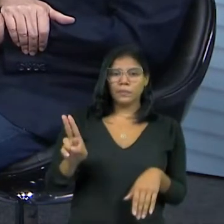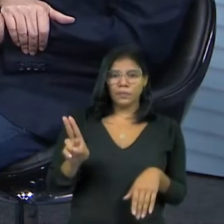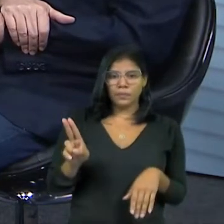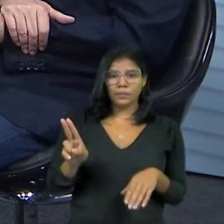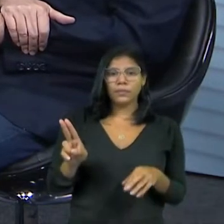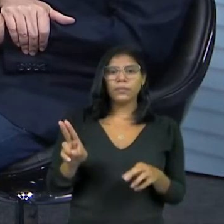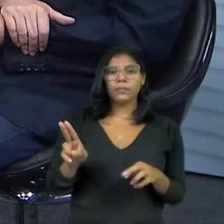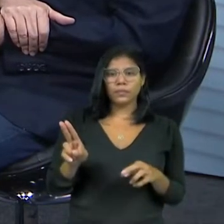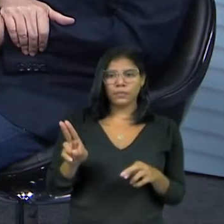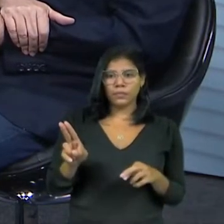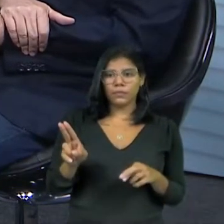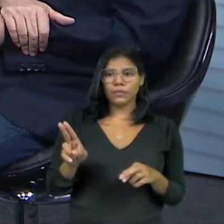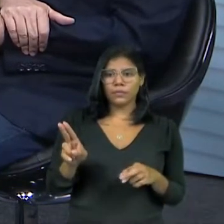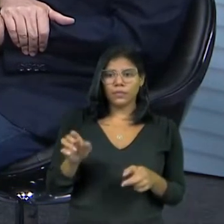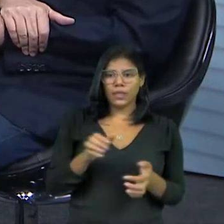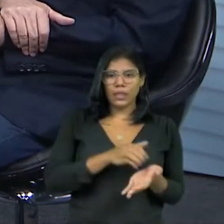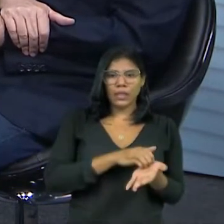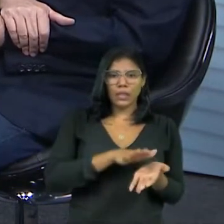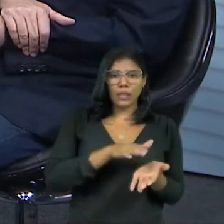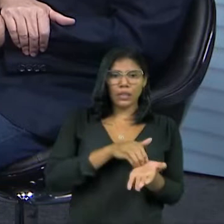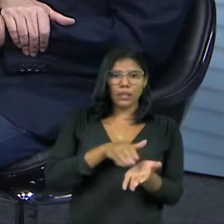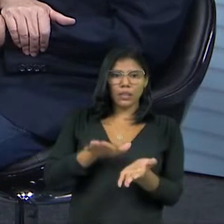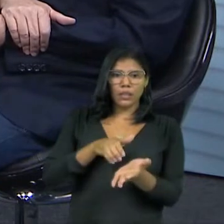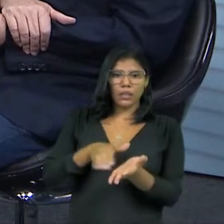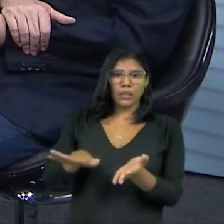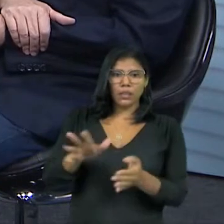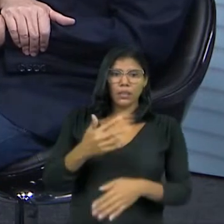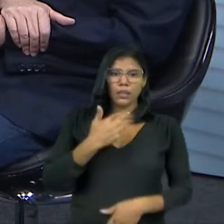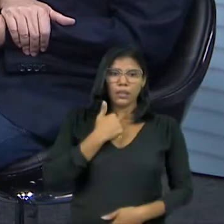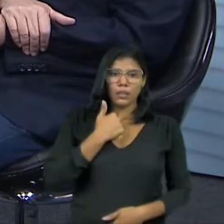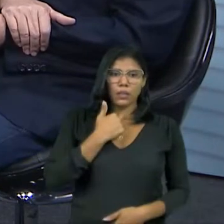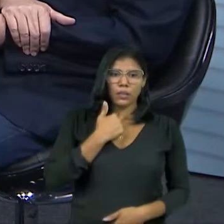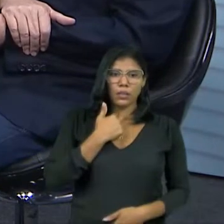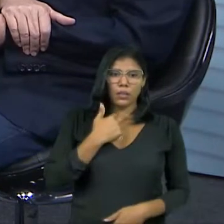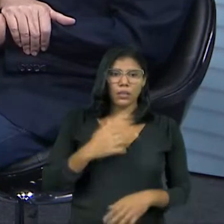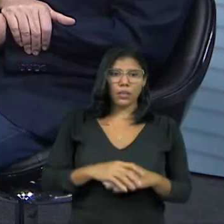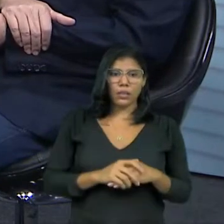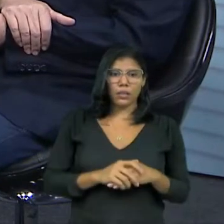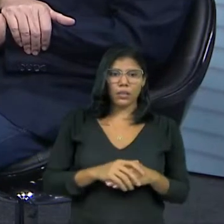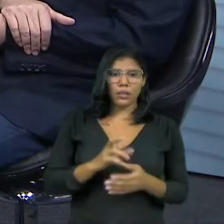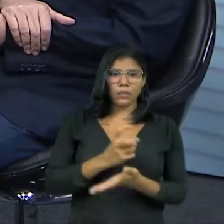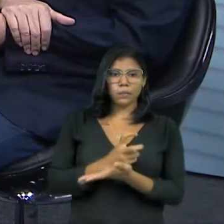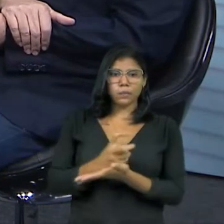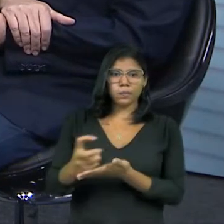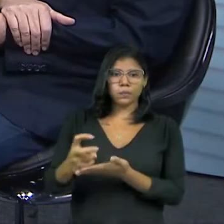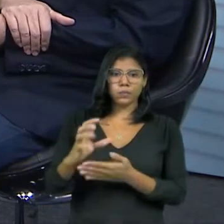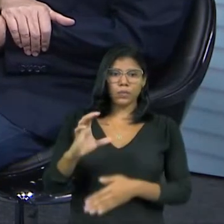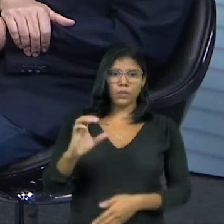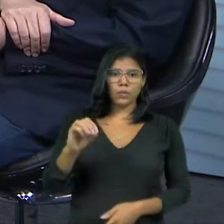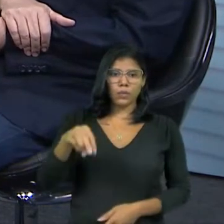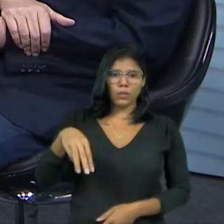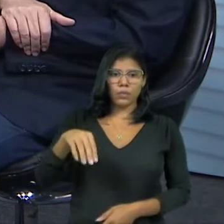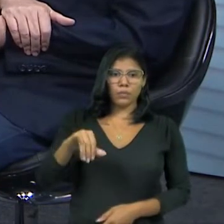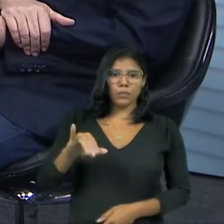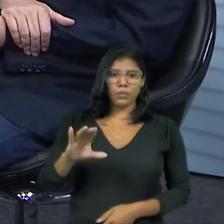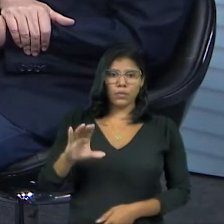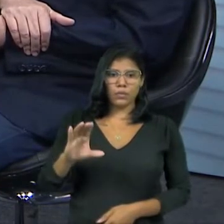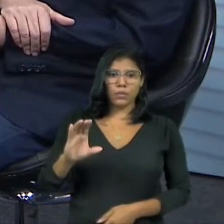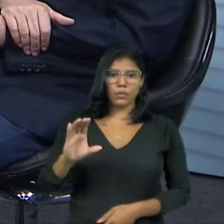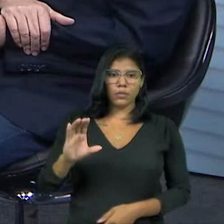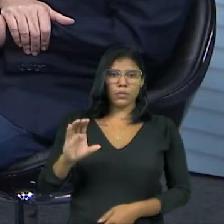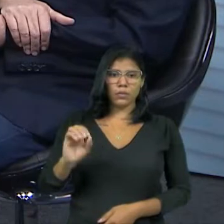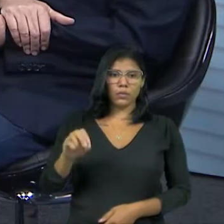vedação... Demissões também não pode, exonerações. também não pode. A exoneração de cargo comissionado pode,